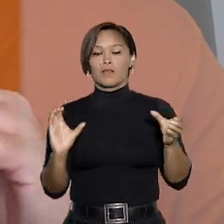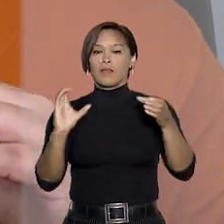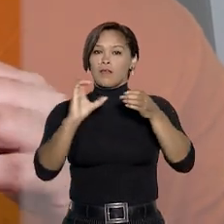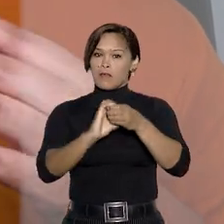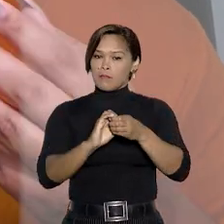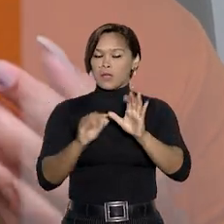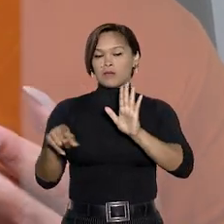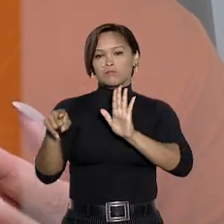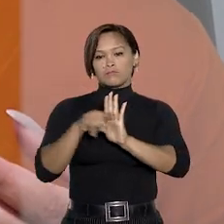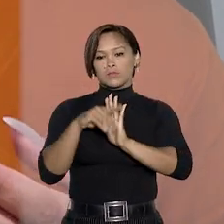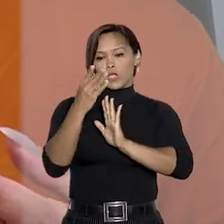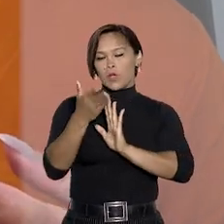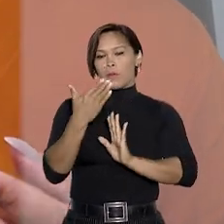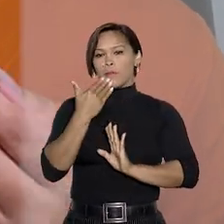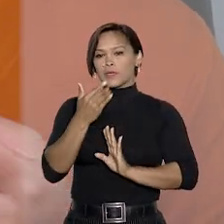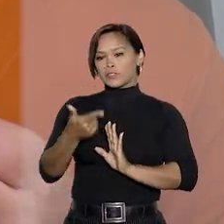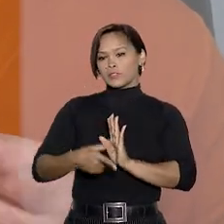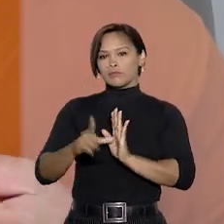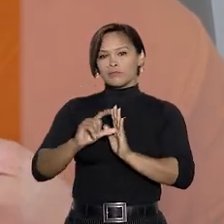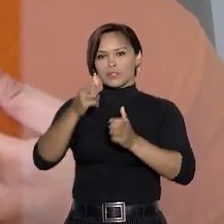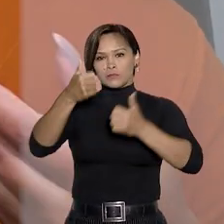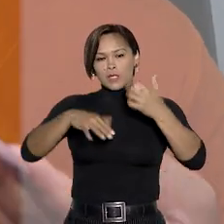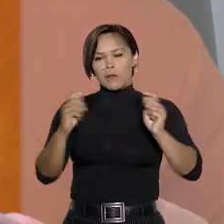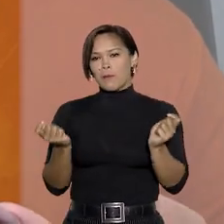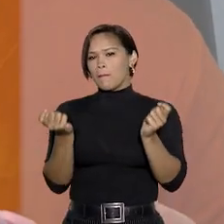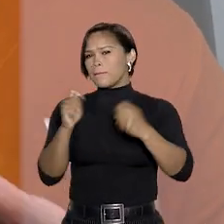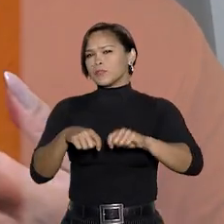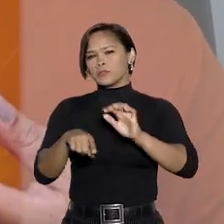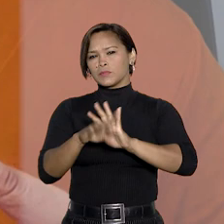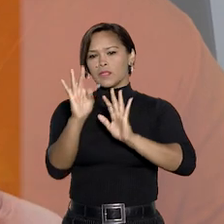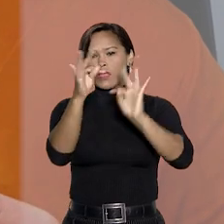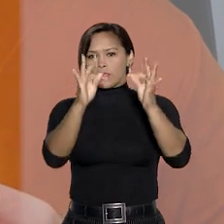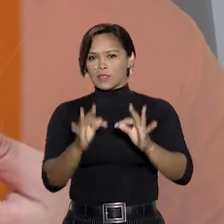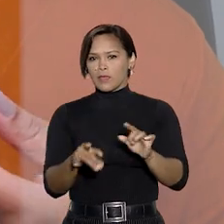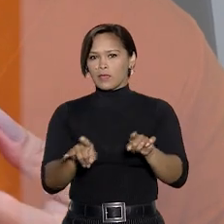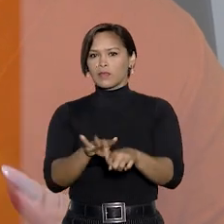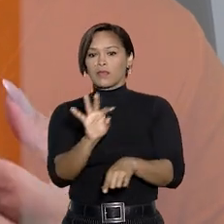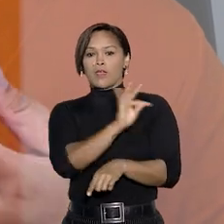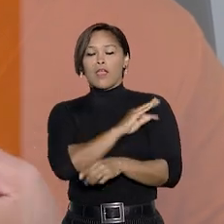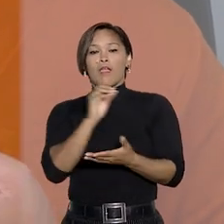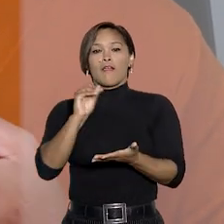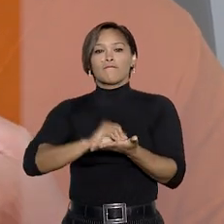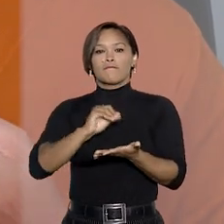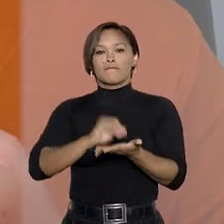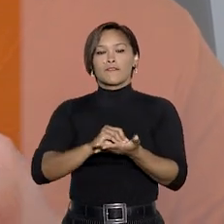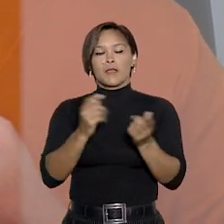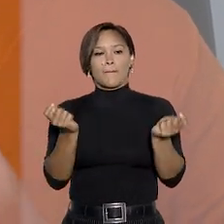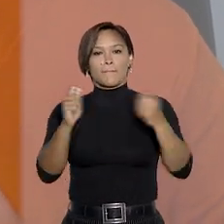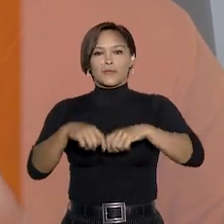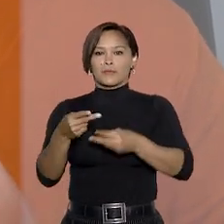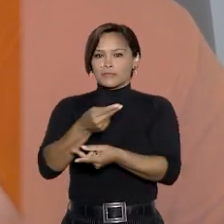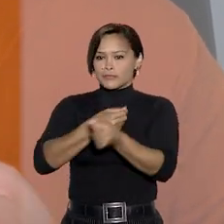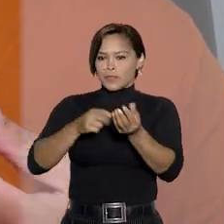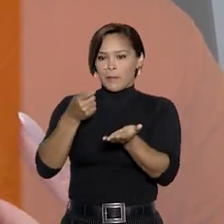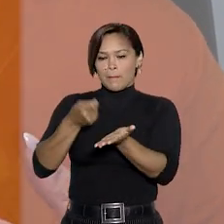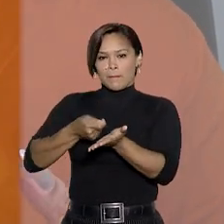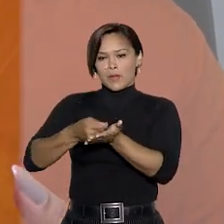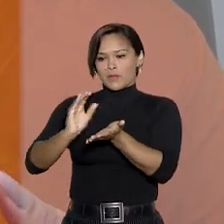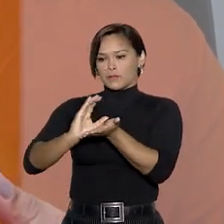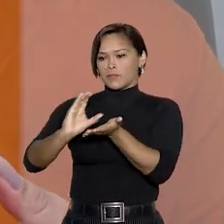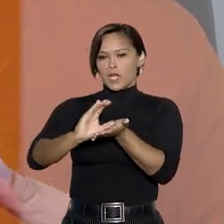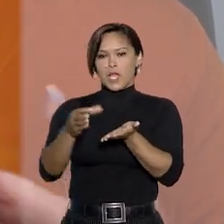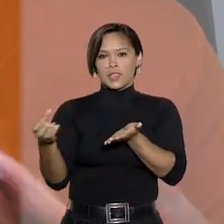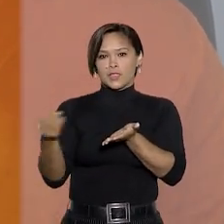cooperativa havia negado o pedido, alegando impossibilidade técnica diante da falta de condição financeira para a